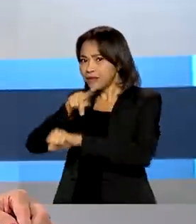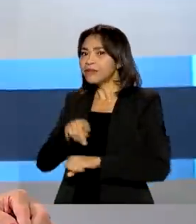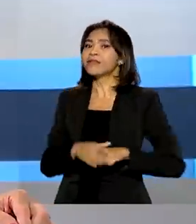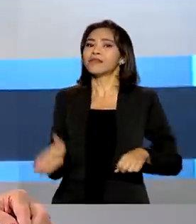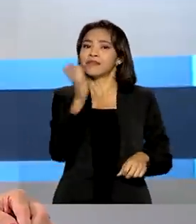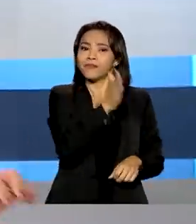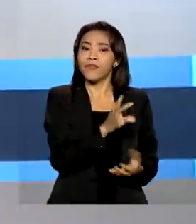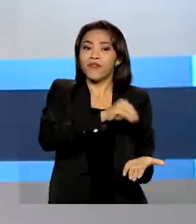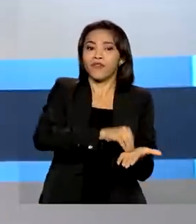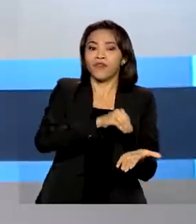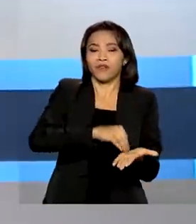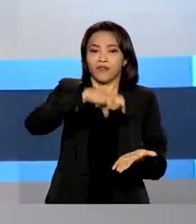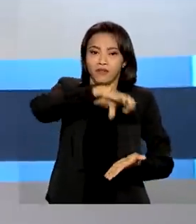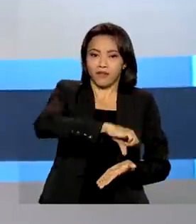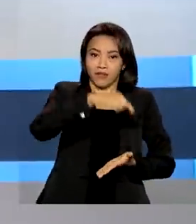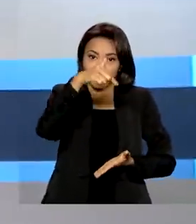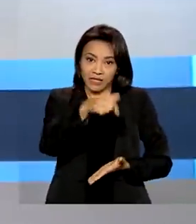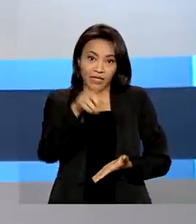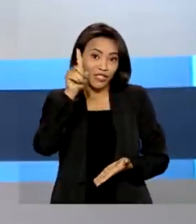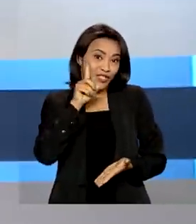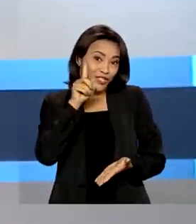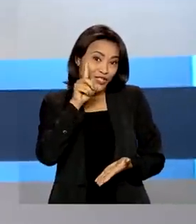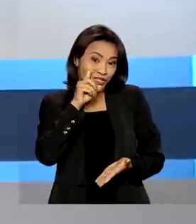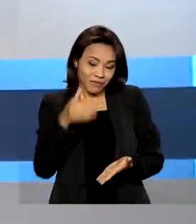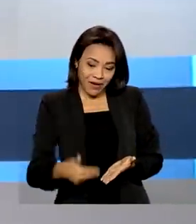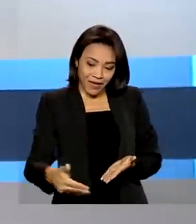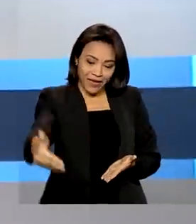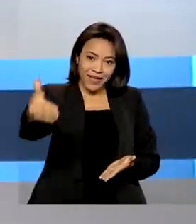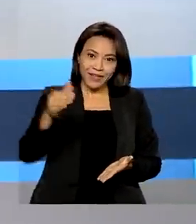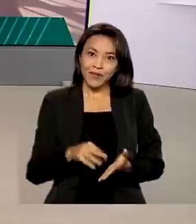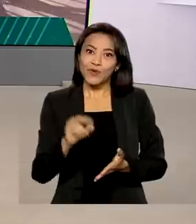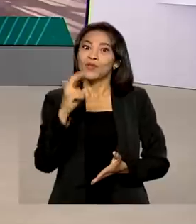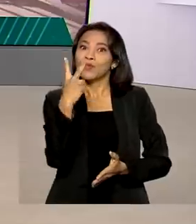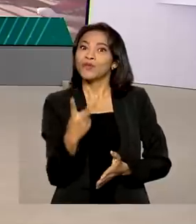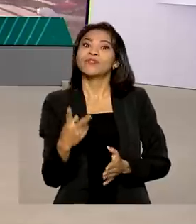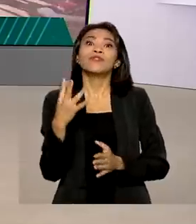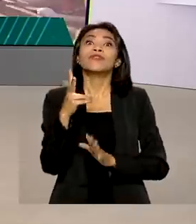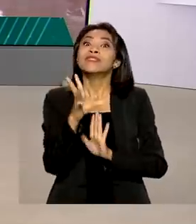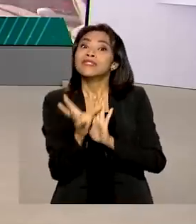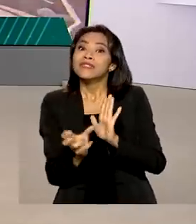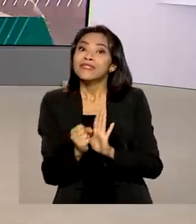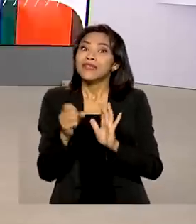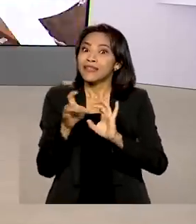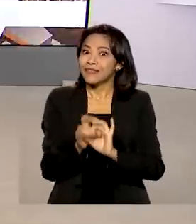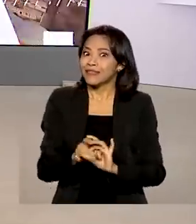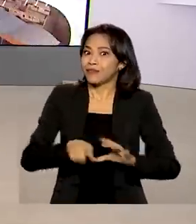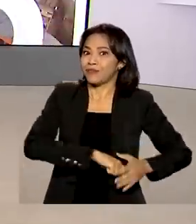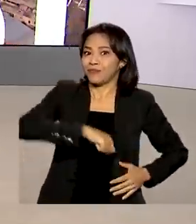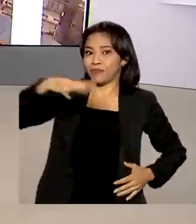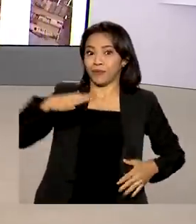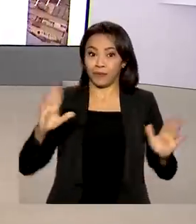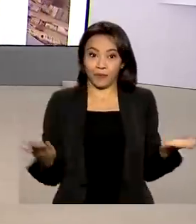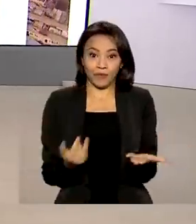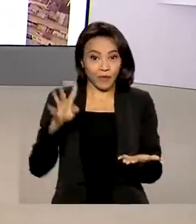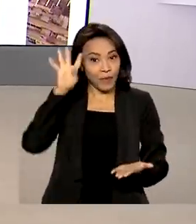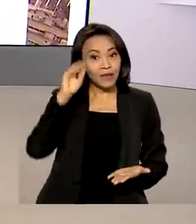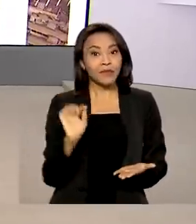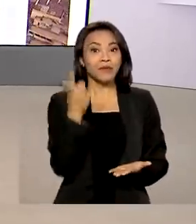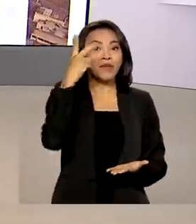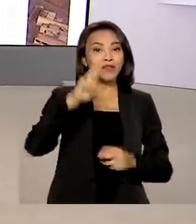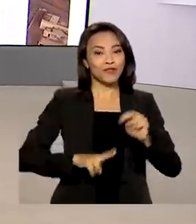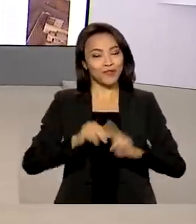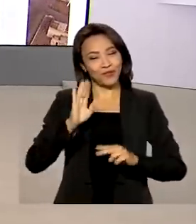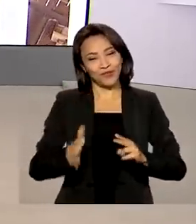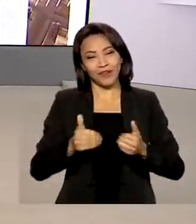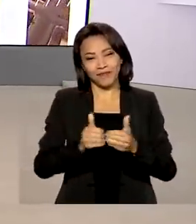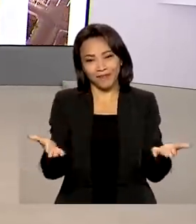97 dias para o bicentenário da independência do Brasil. Quarta-feira, 1º de junho, o Brasil em